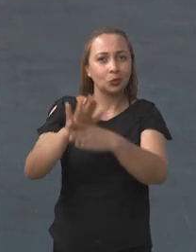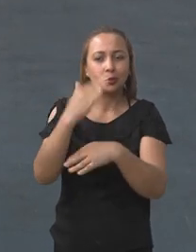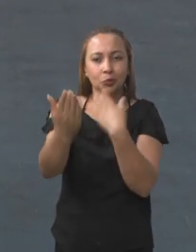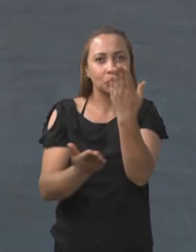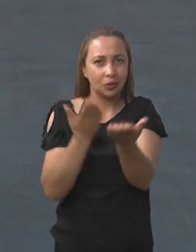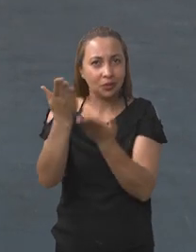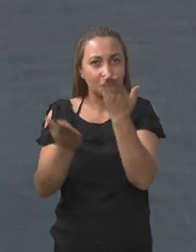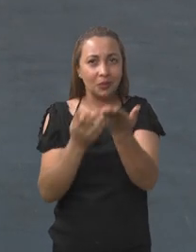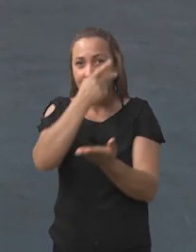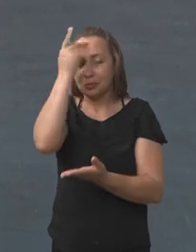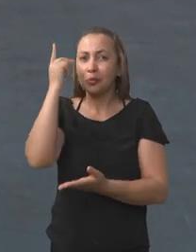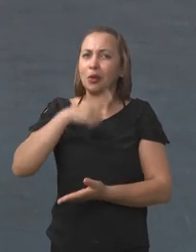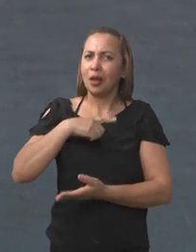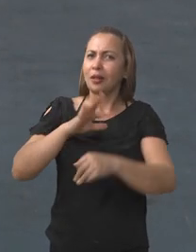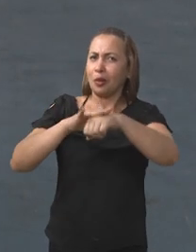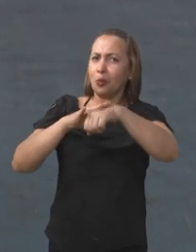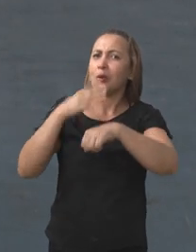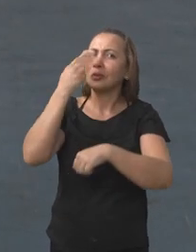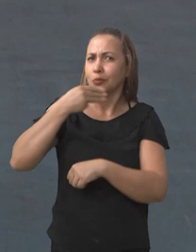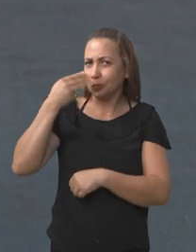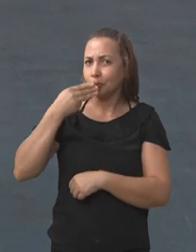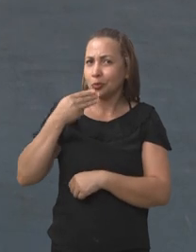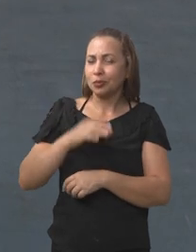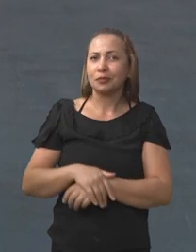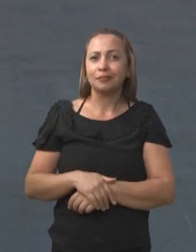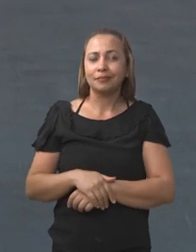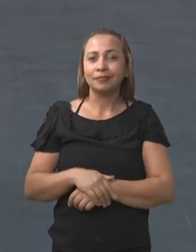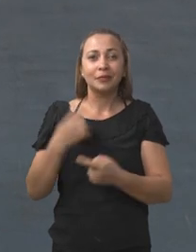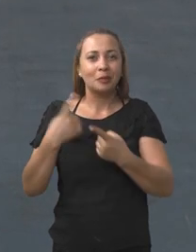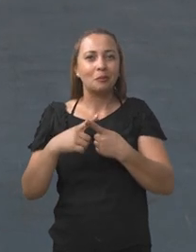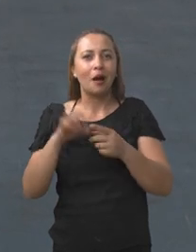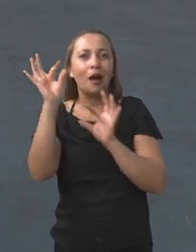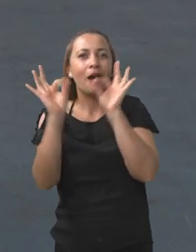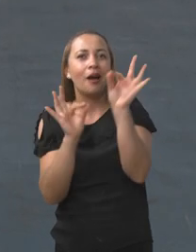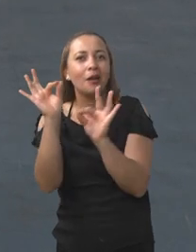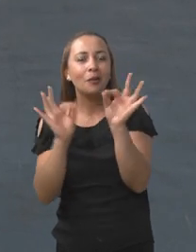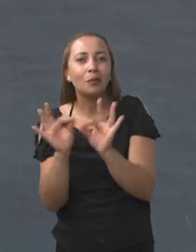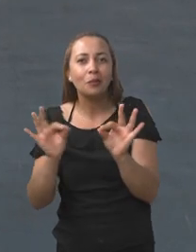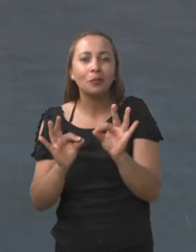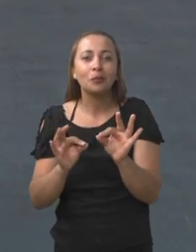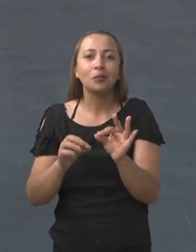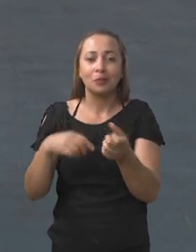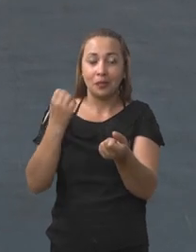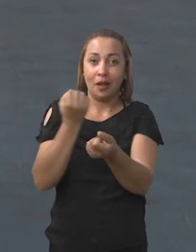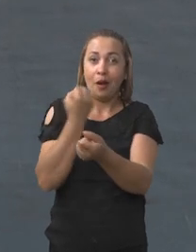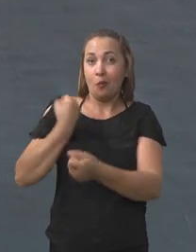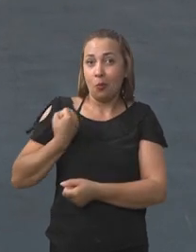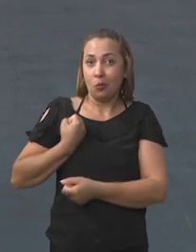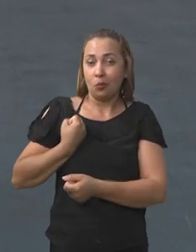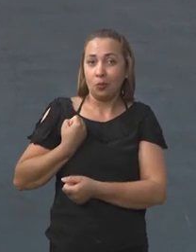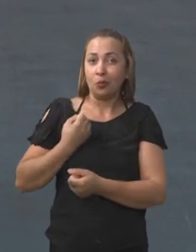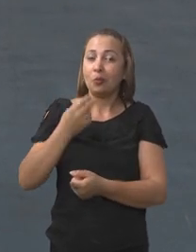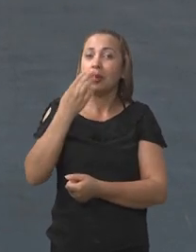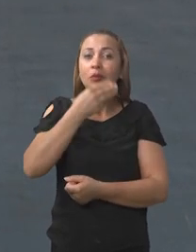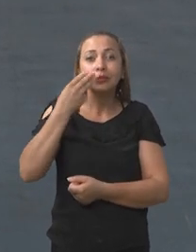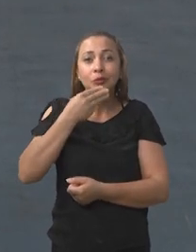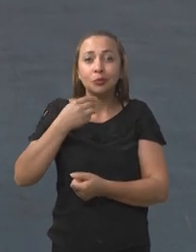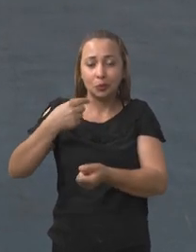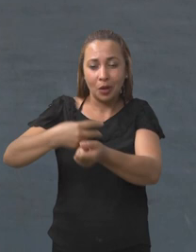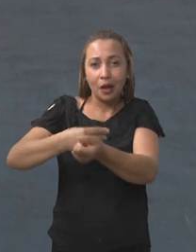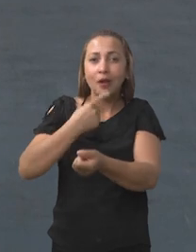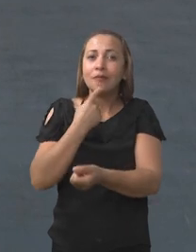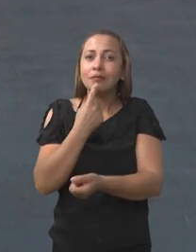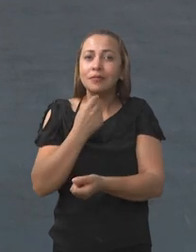auxílio do tratamento das pessoas com diabetes? Pois é, porque regula o nível do açúcar no sangue, além de diminuir